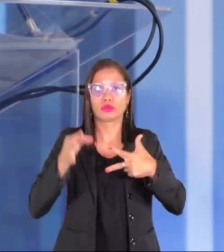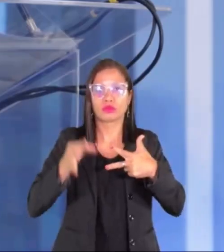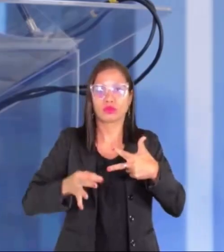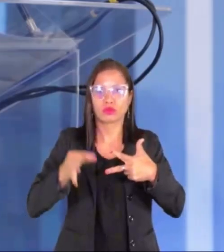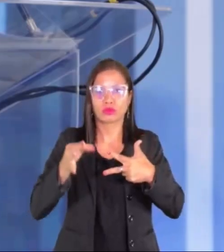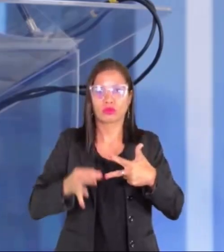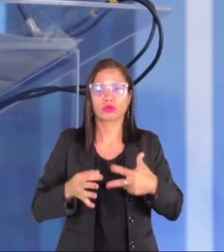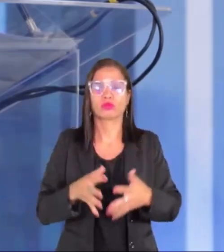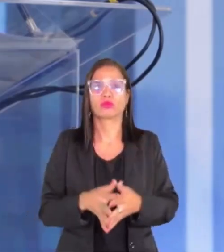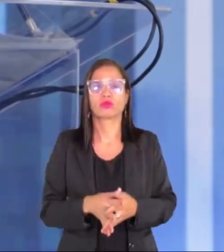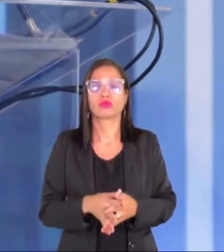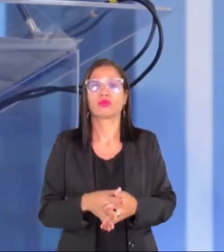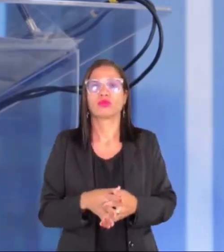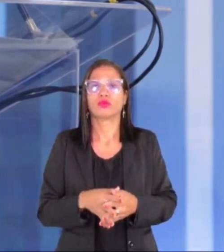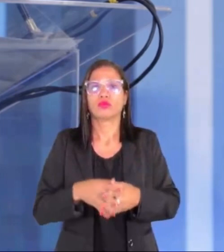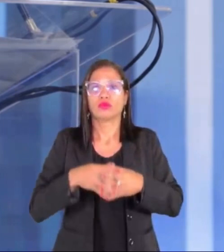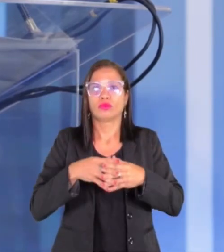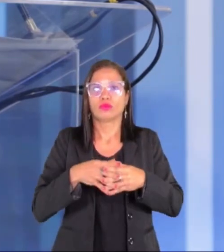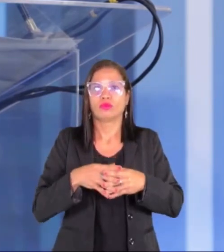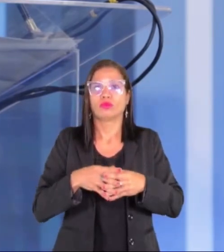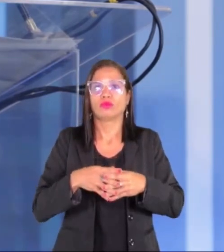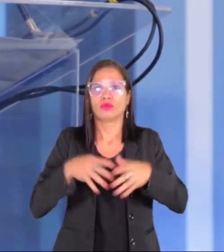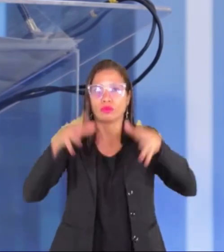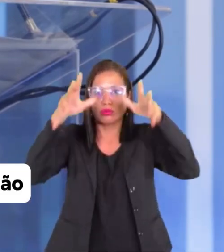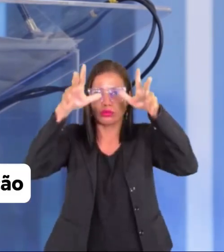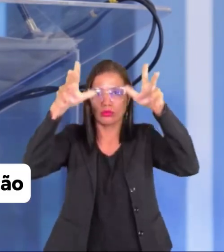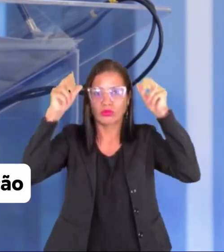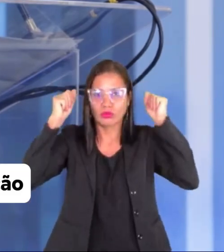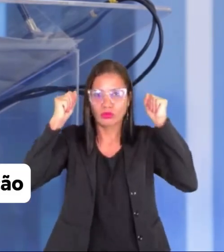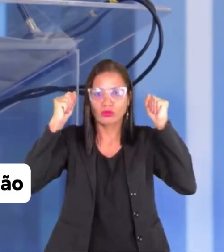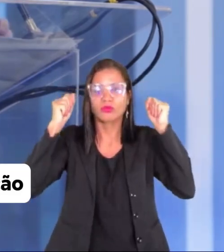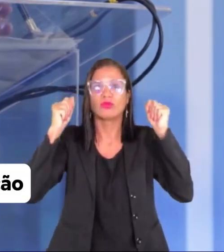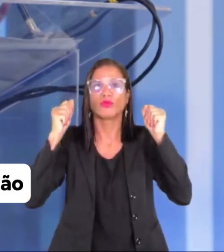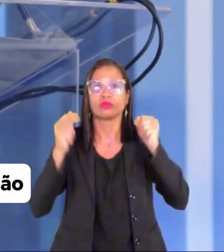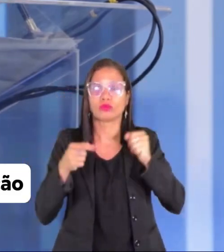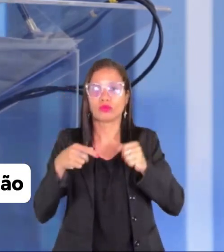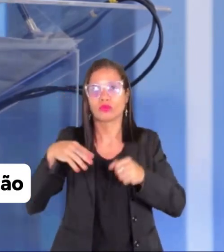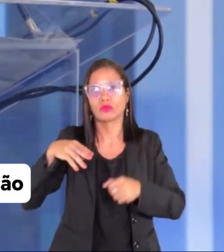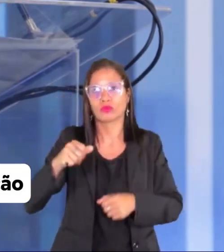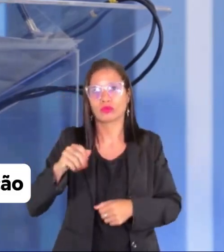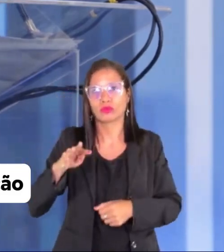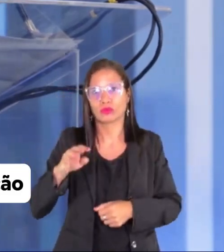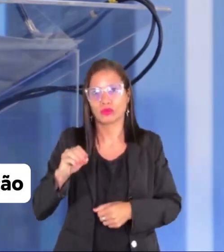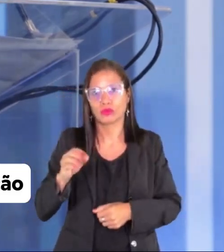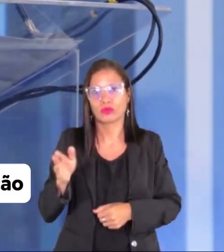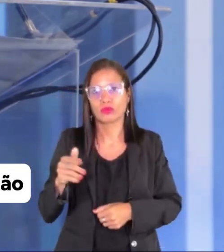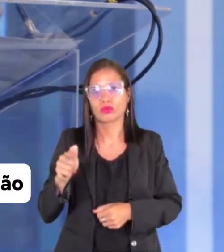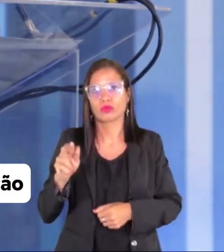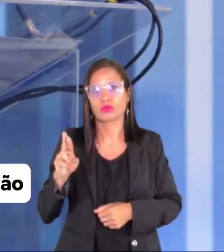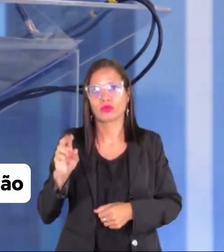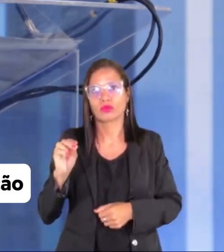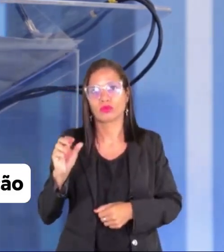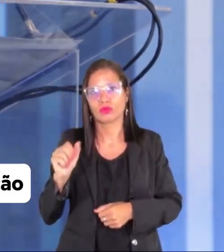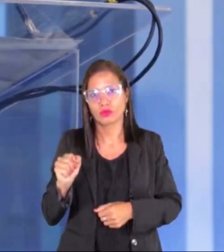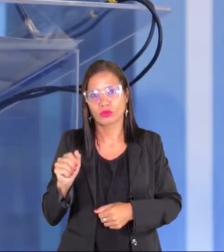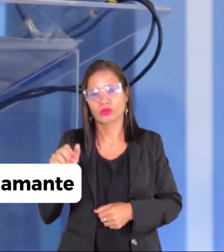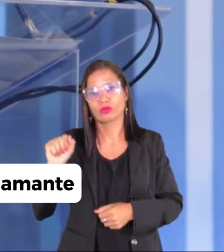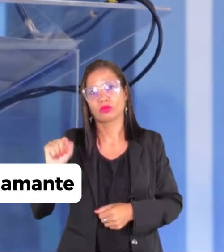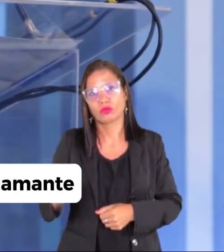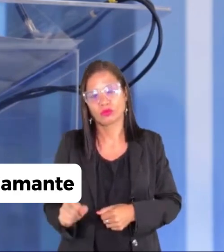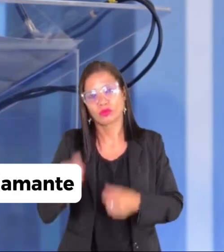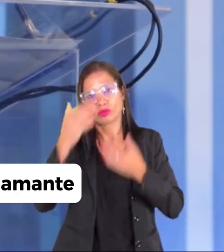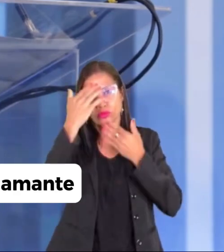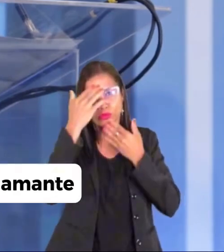O Tribunal Regional Eleitoral Mato Grosso do Sul agradece essa premiação.